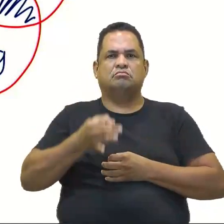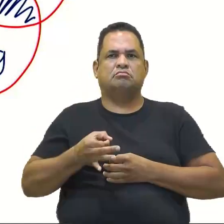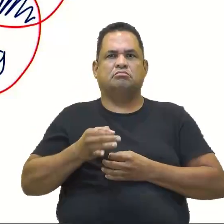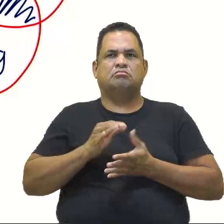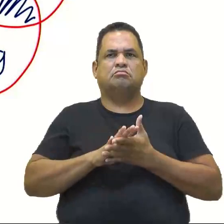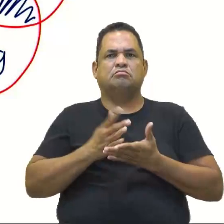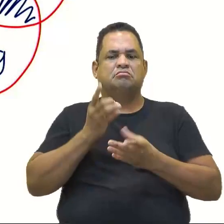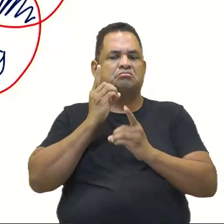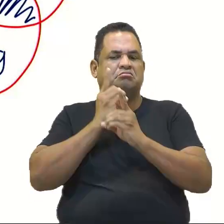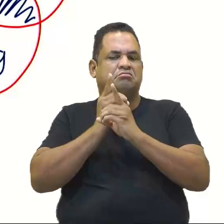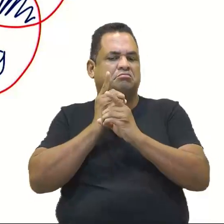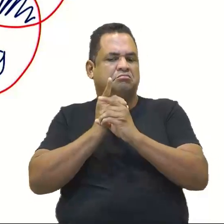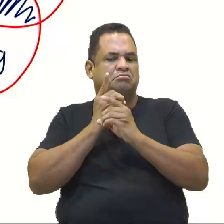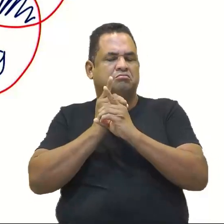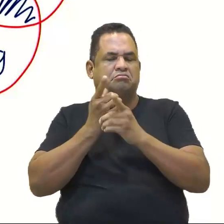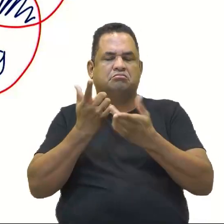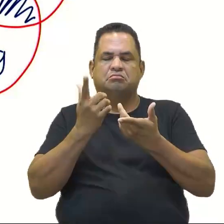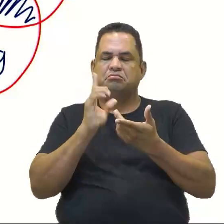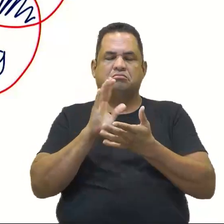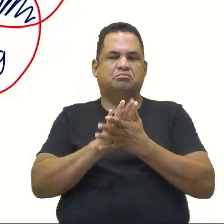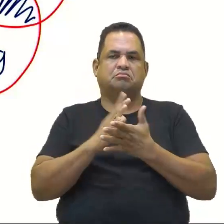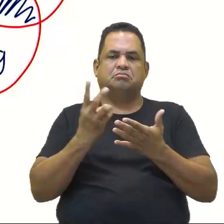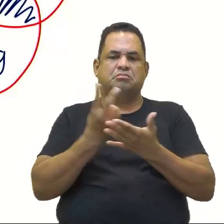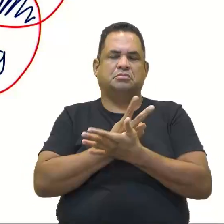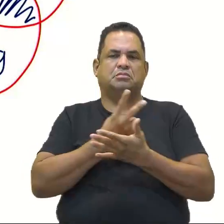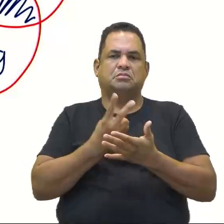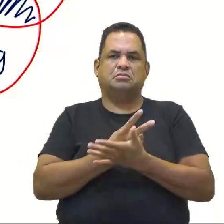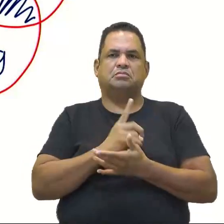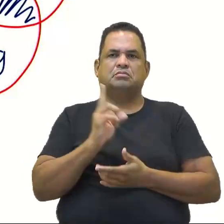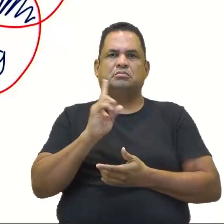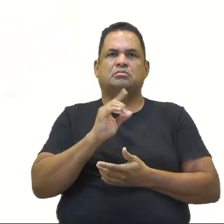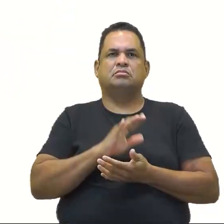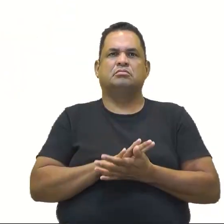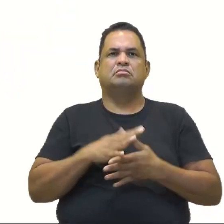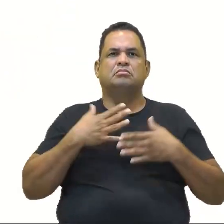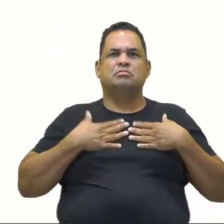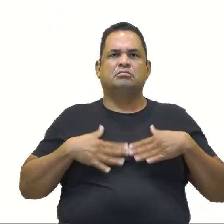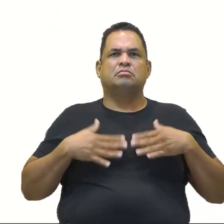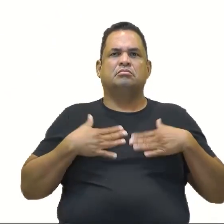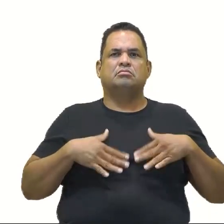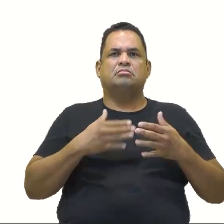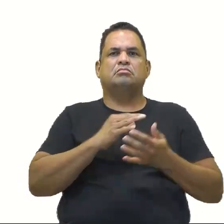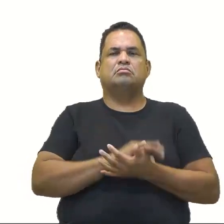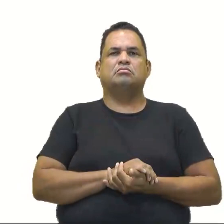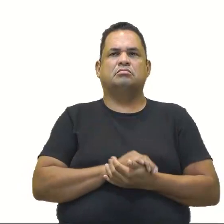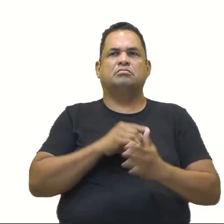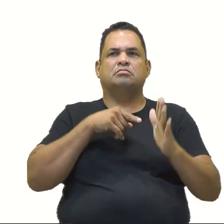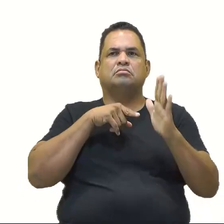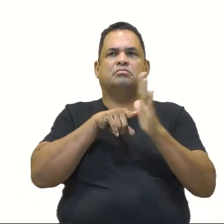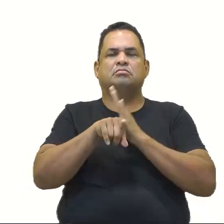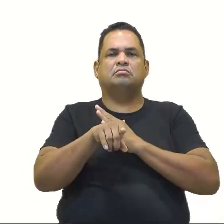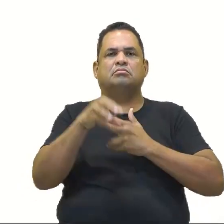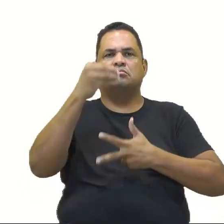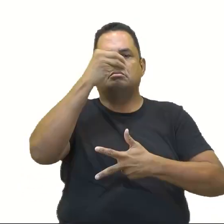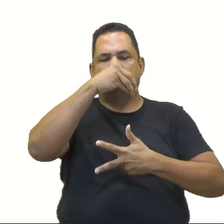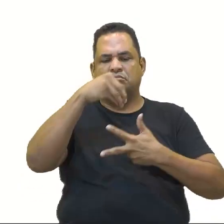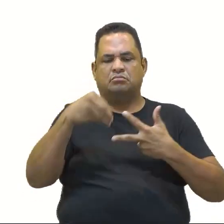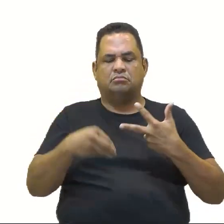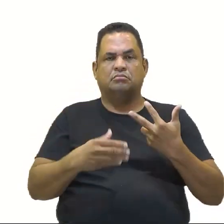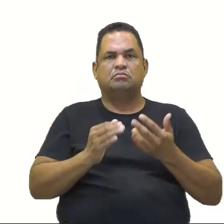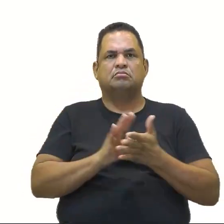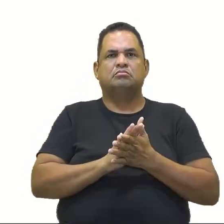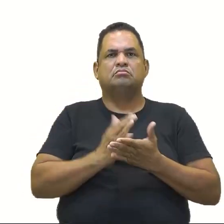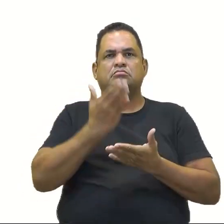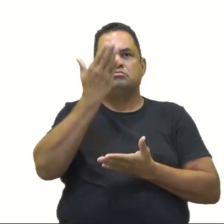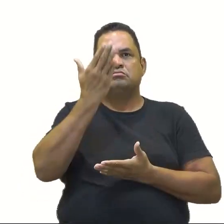encontrou alternativa incorreta, certo? Certo. Tranquilo? Vamos para a pergunta do Enem. Vamos ver. Essa